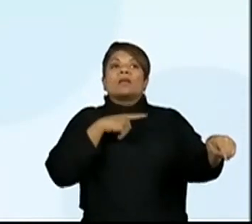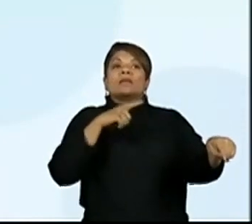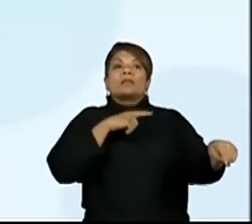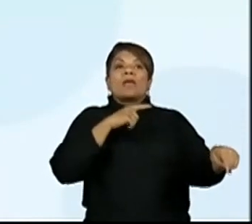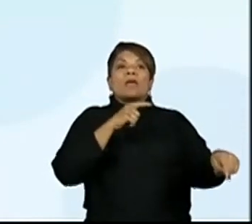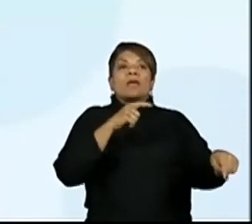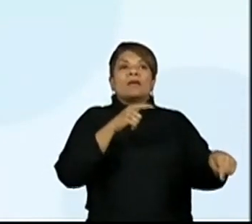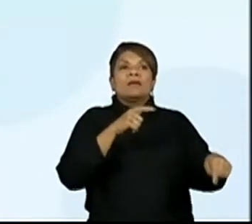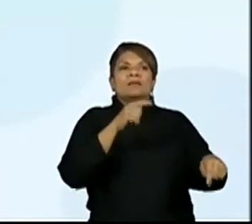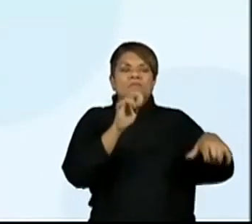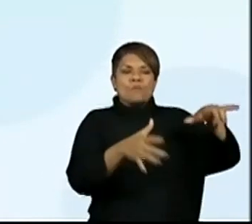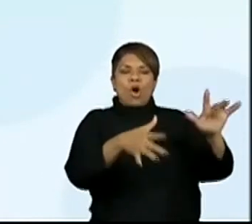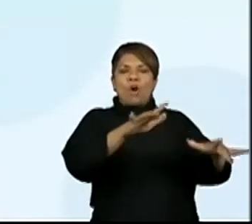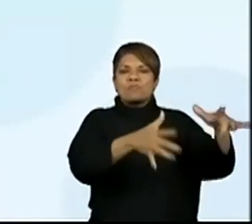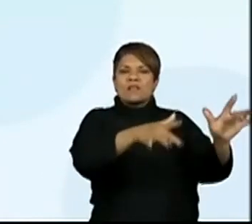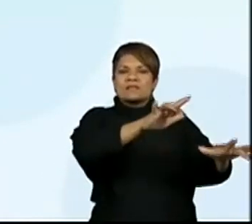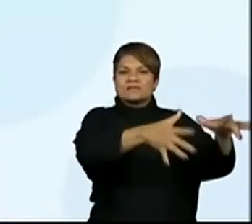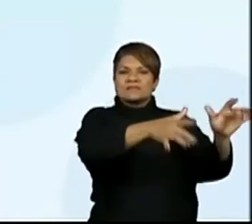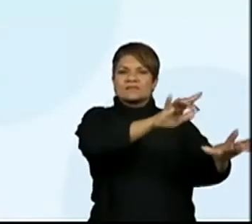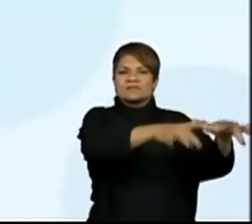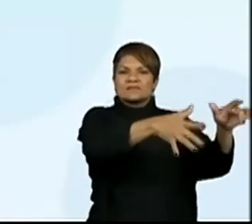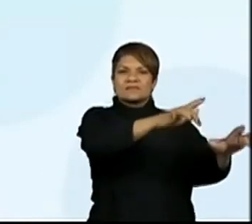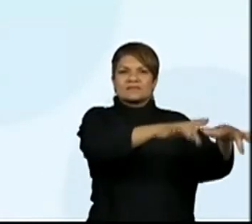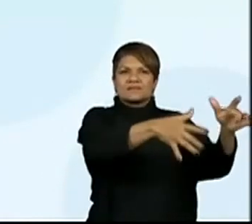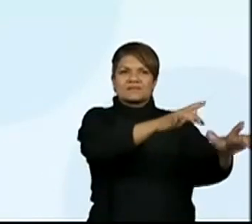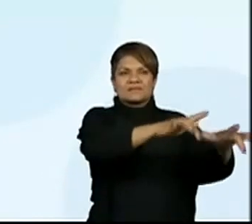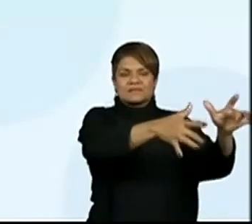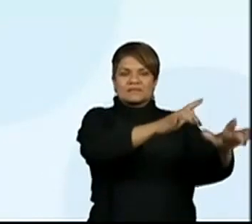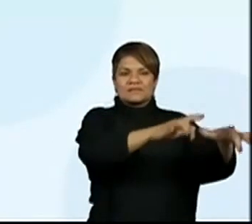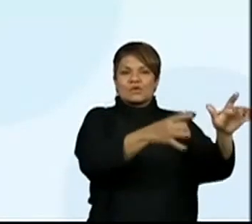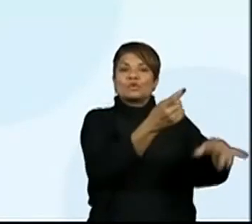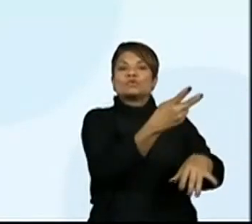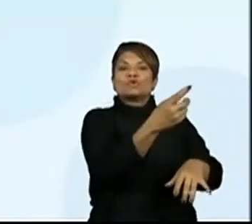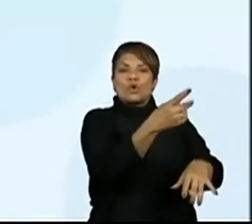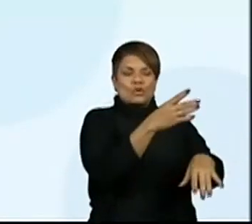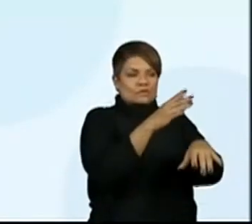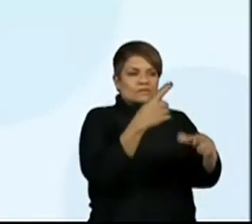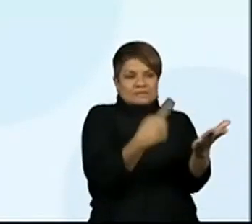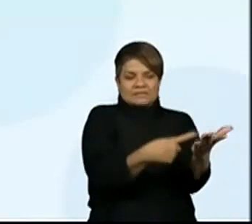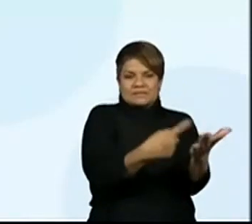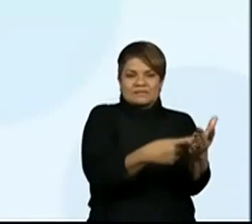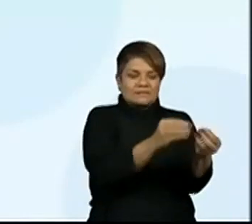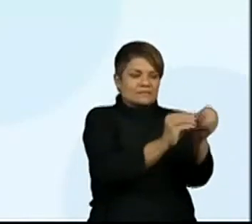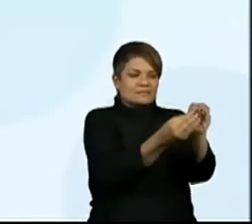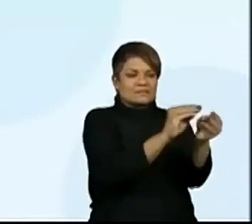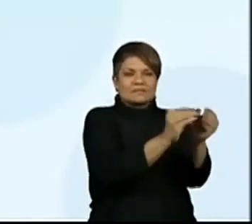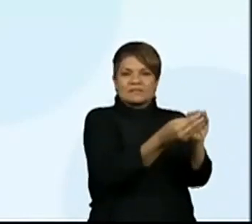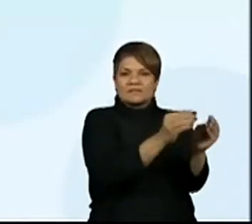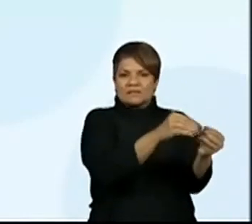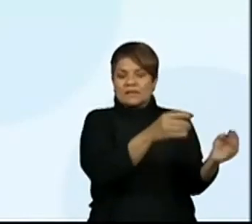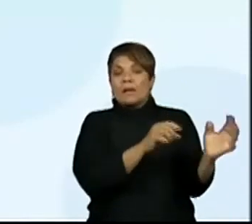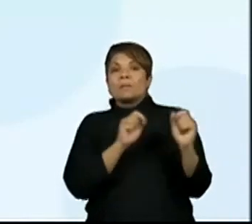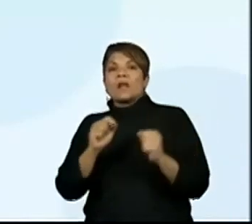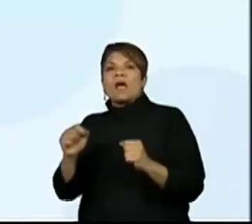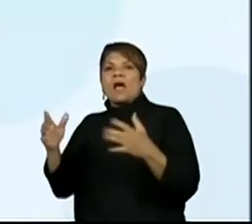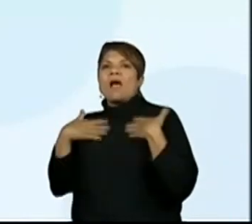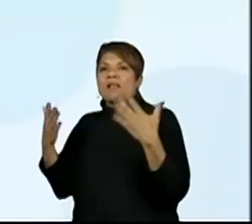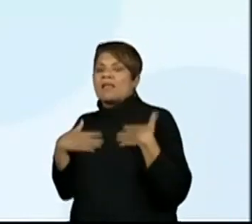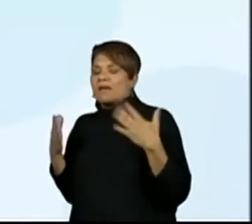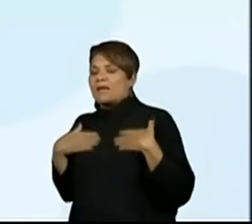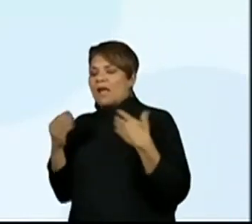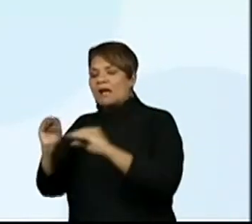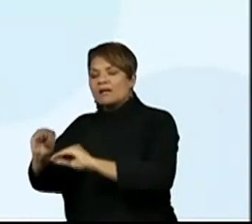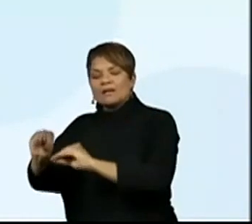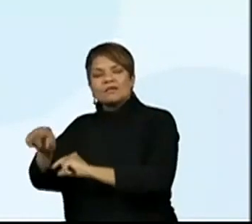12 funcionários para alegrarem os cães. Ou letra B. A ONG